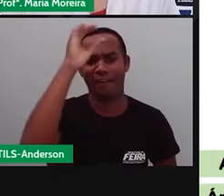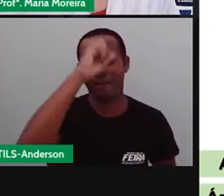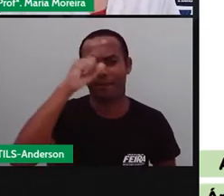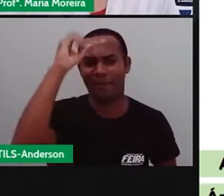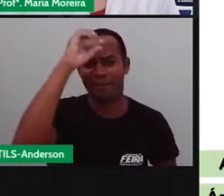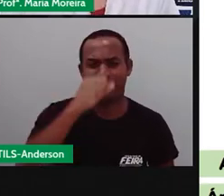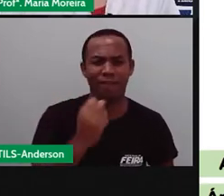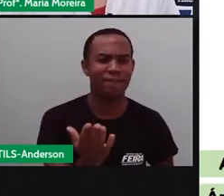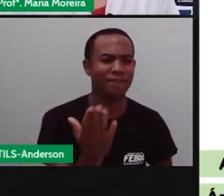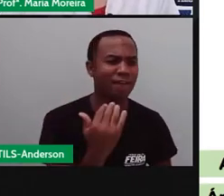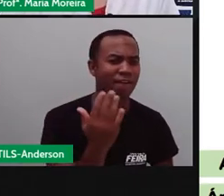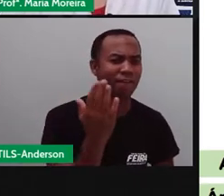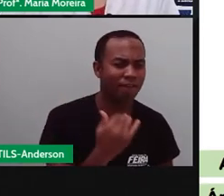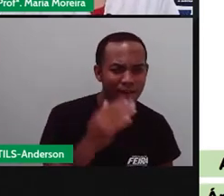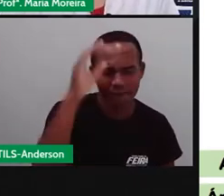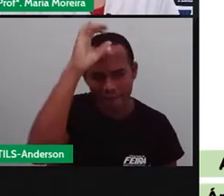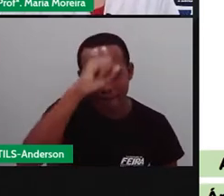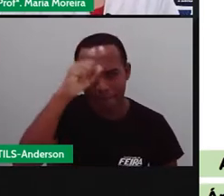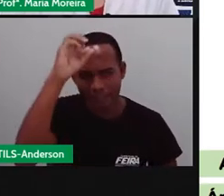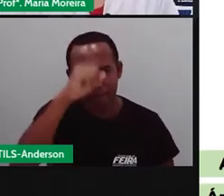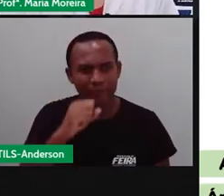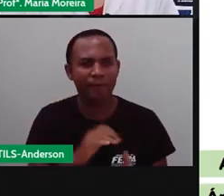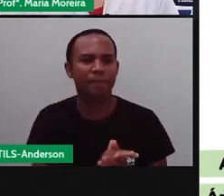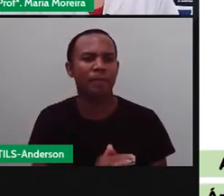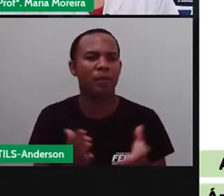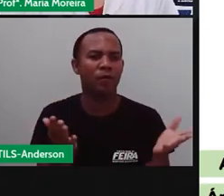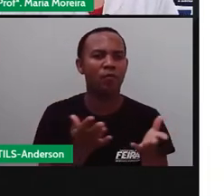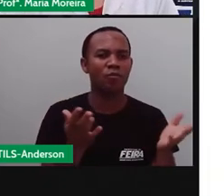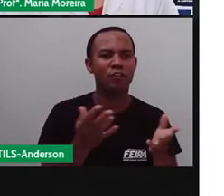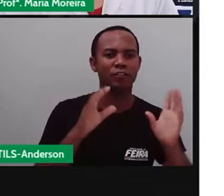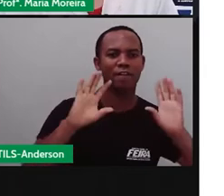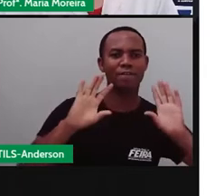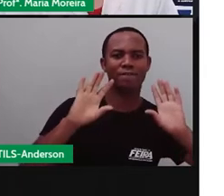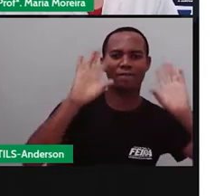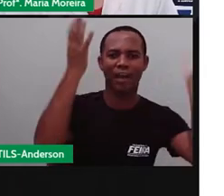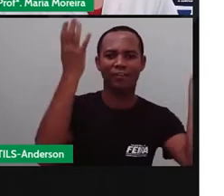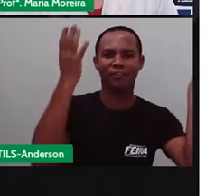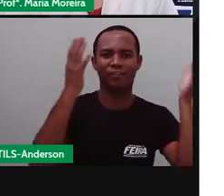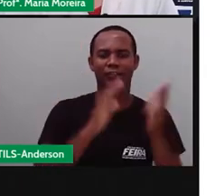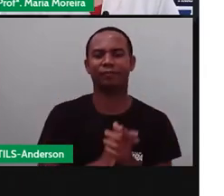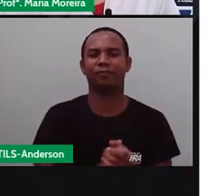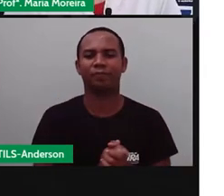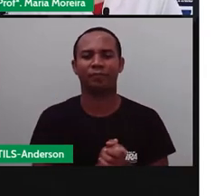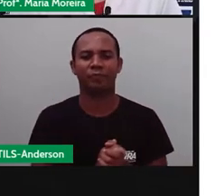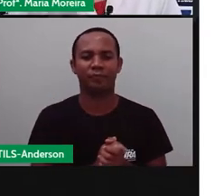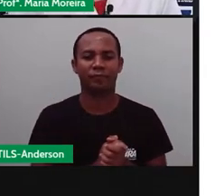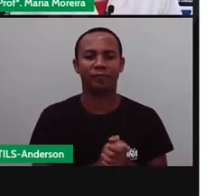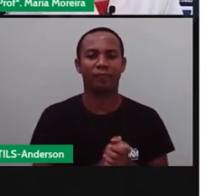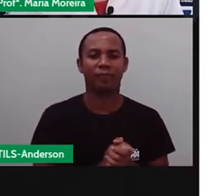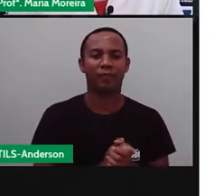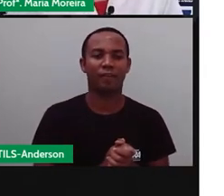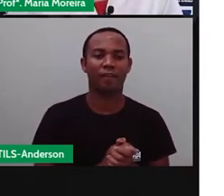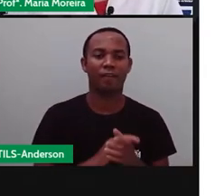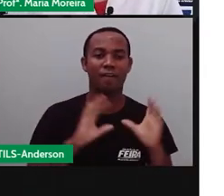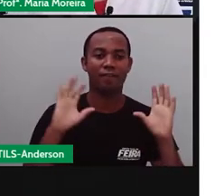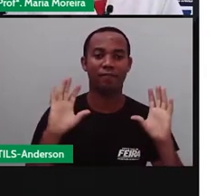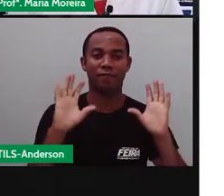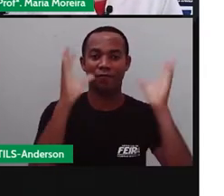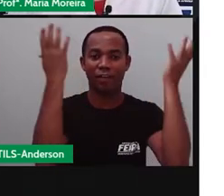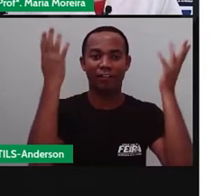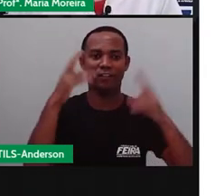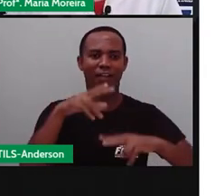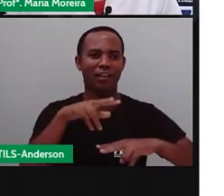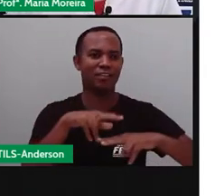mais coisas sobre, é o quê? As festas juninas, né? A festa junina, né,